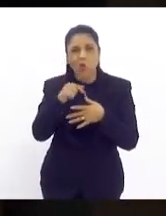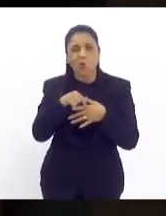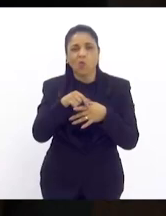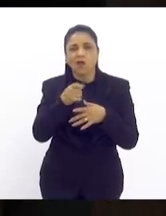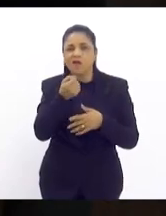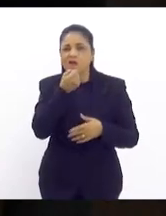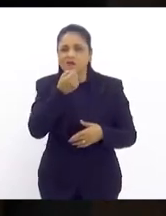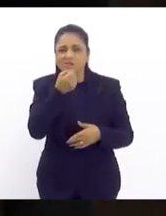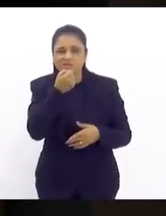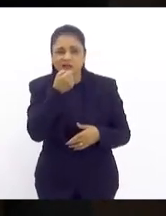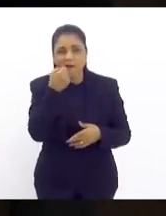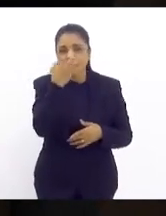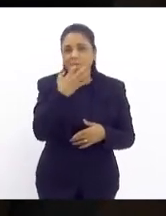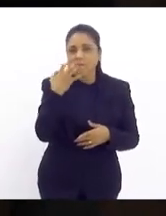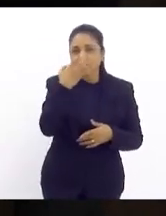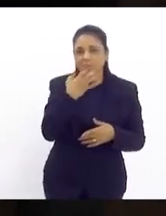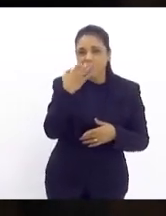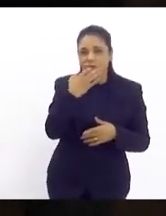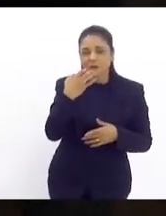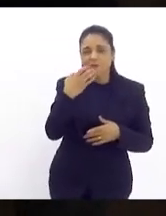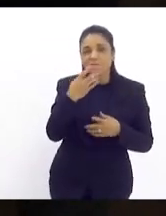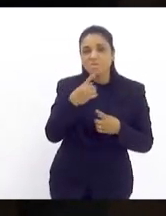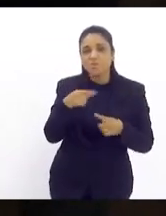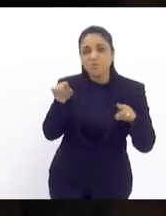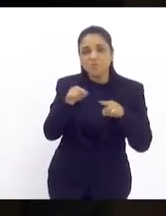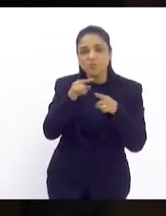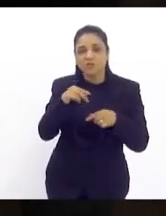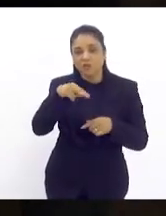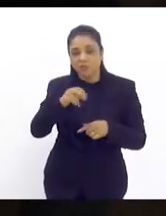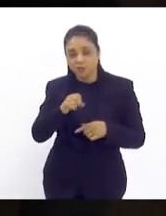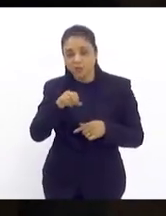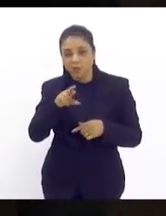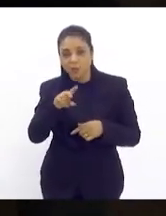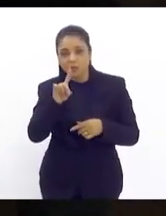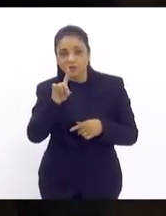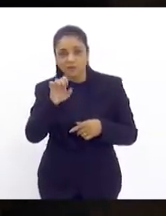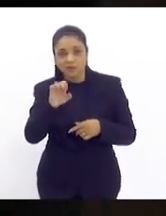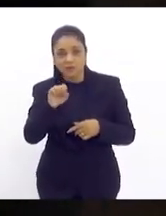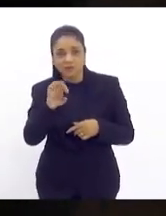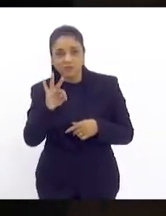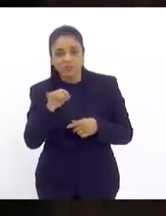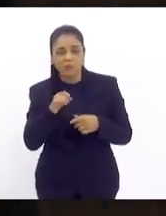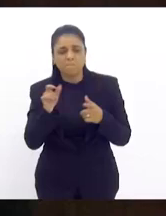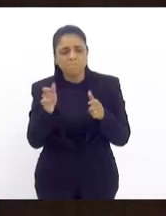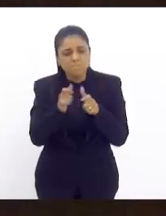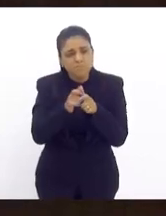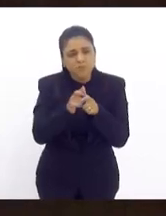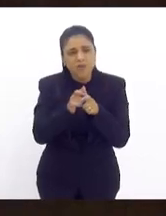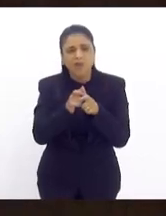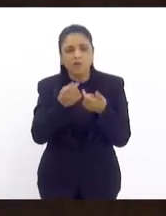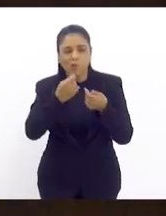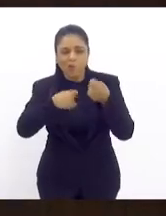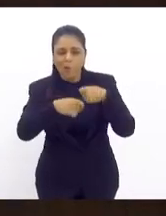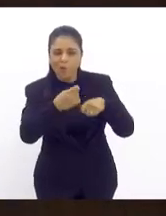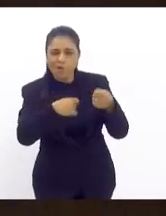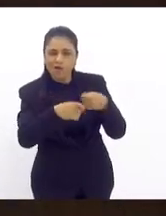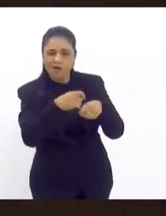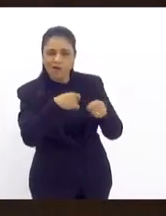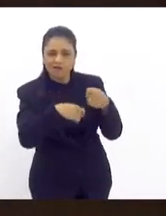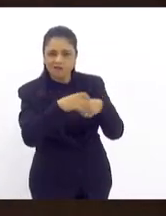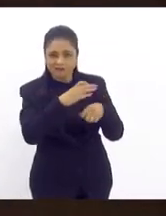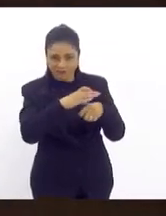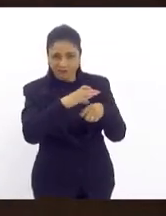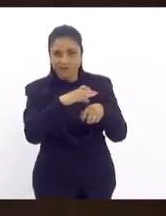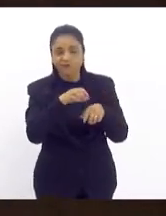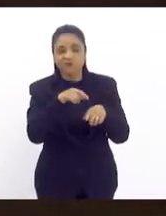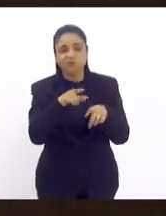com músicas nordestinas. Ali são aqueles pequenos comerciantes que trazem o sustento para a sua família